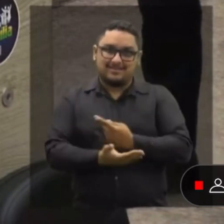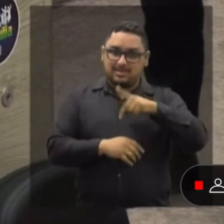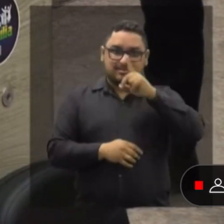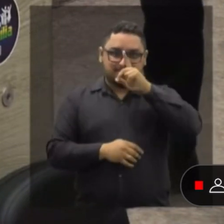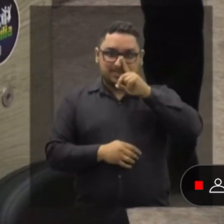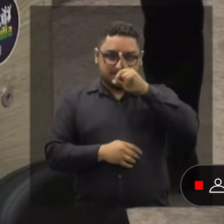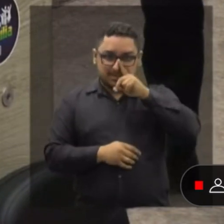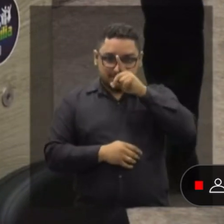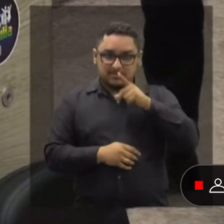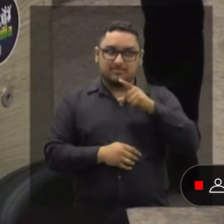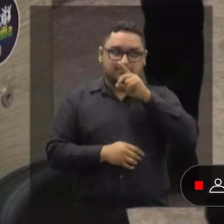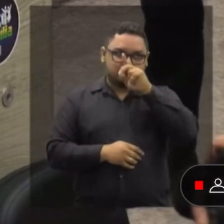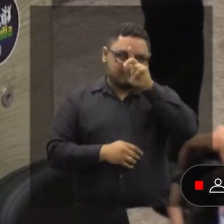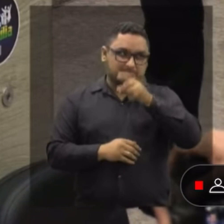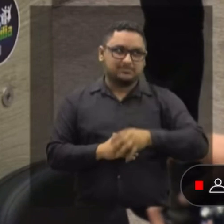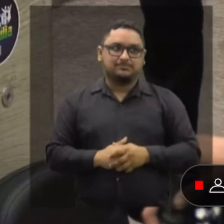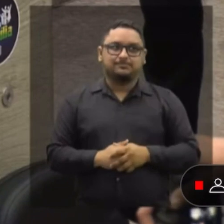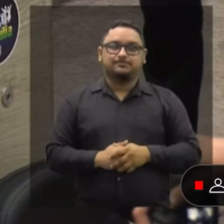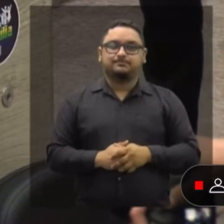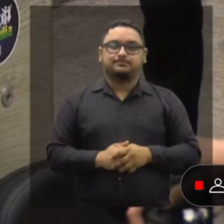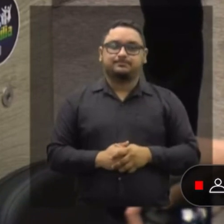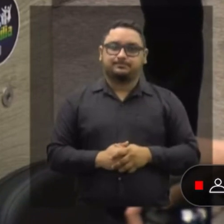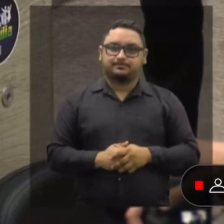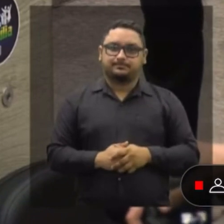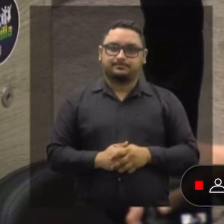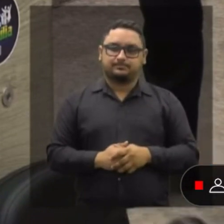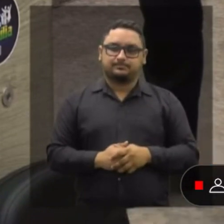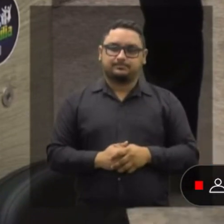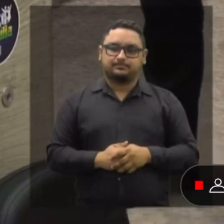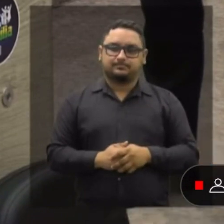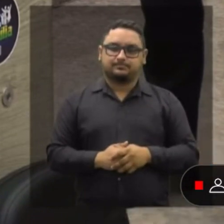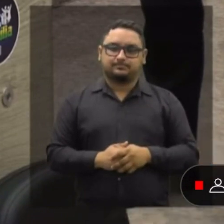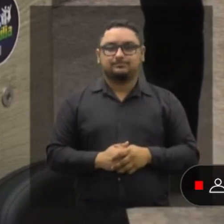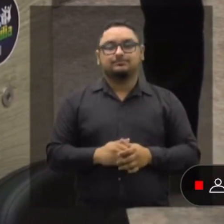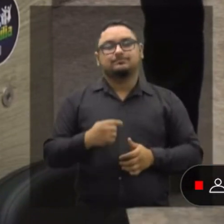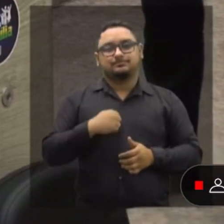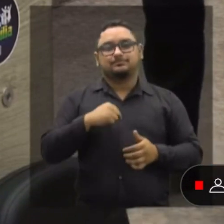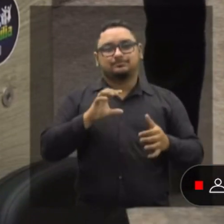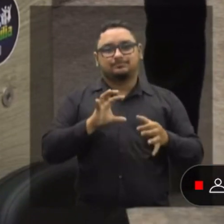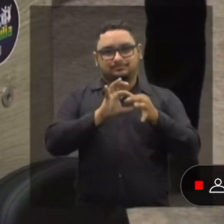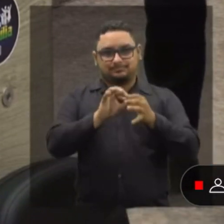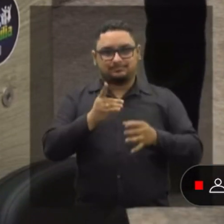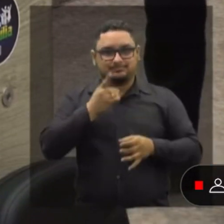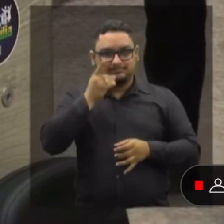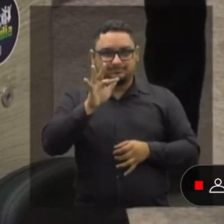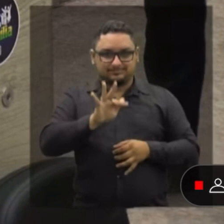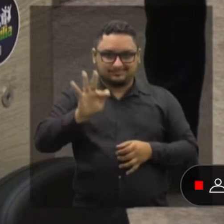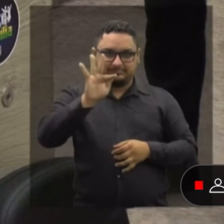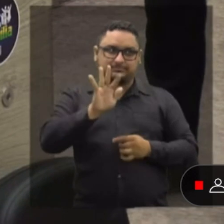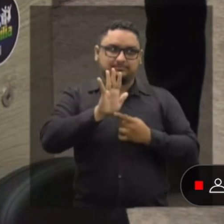risco a nação brasileira com essas ilações perigosíssimas. Eu faço coro aos deputados federais que